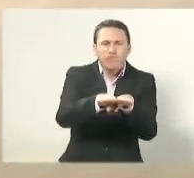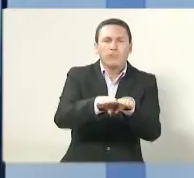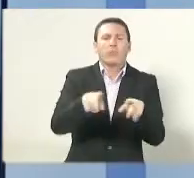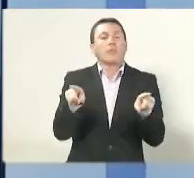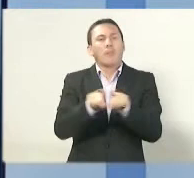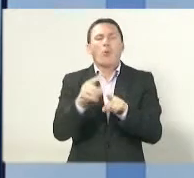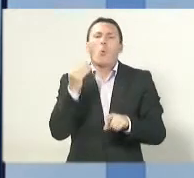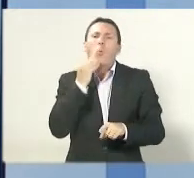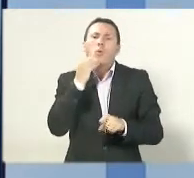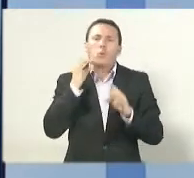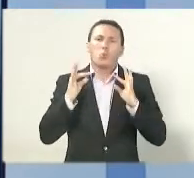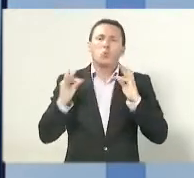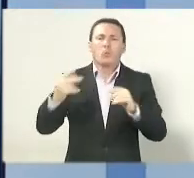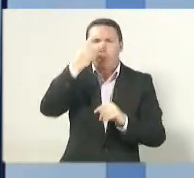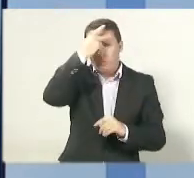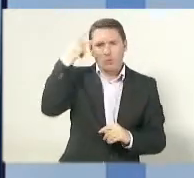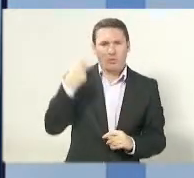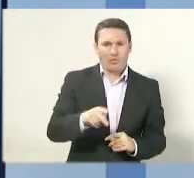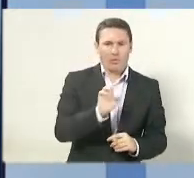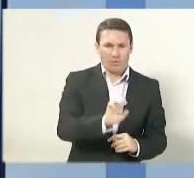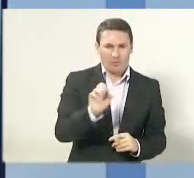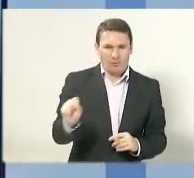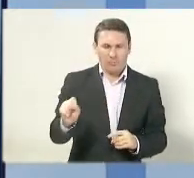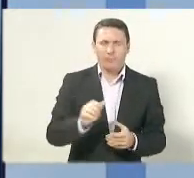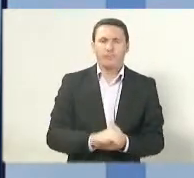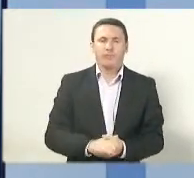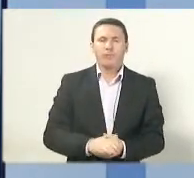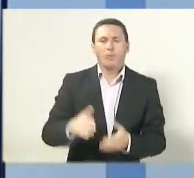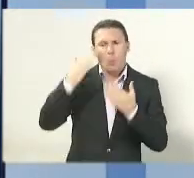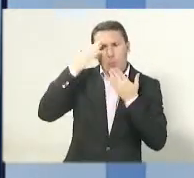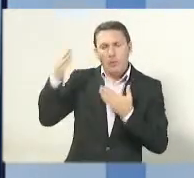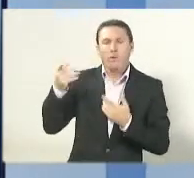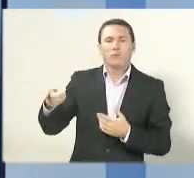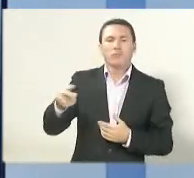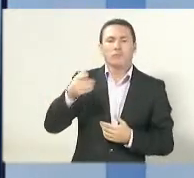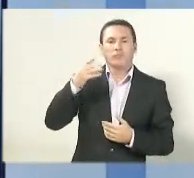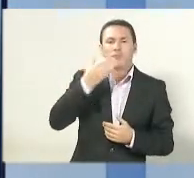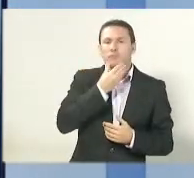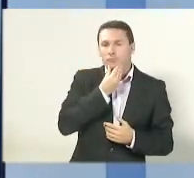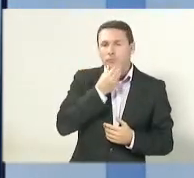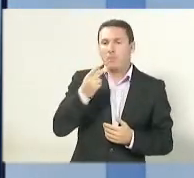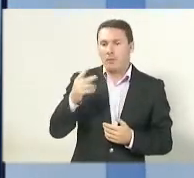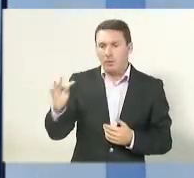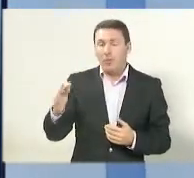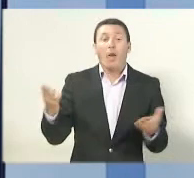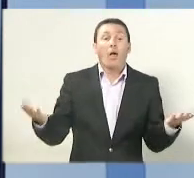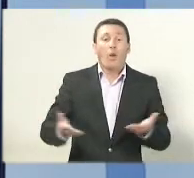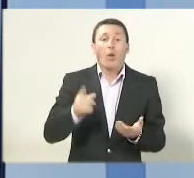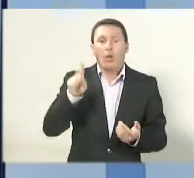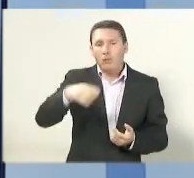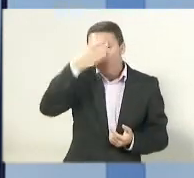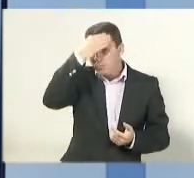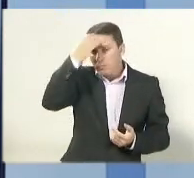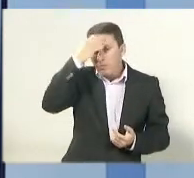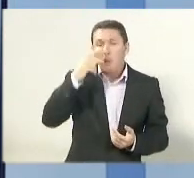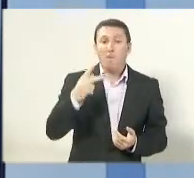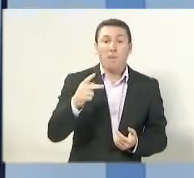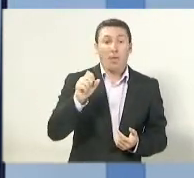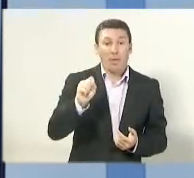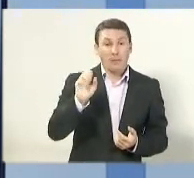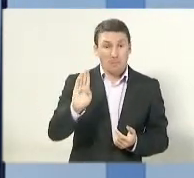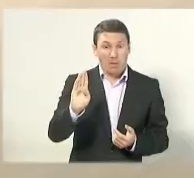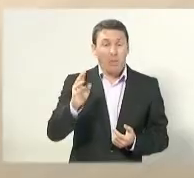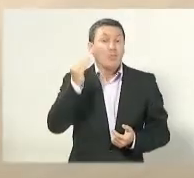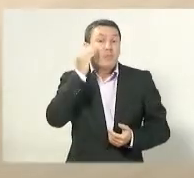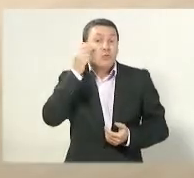é a vez do candidato Renato Casagrande, do PSB, candidato à reeleição. Por que o eleitor deve dar o voto ao senhor? Dois